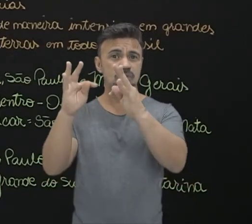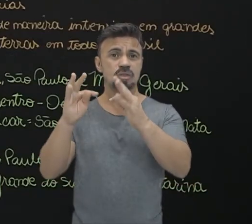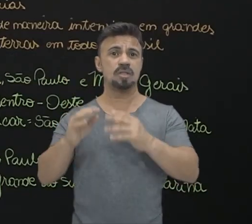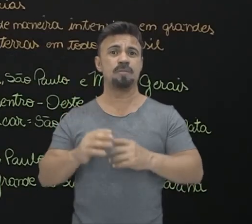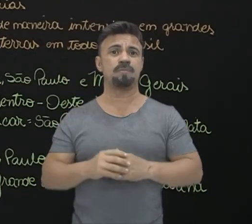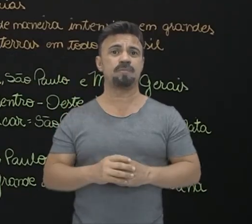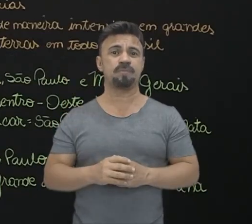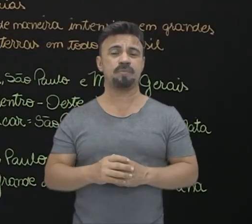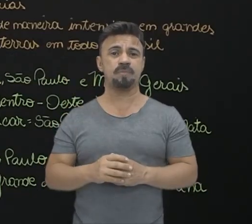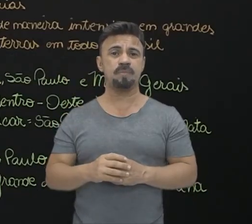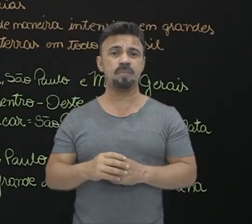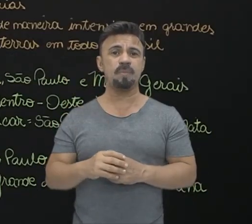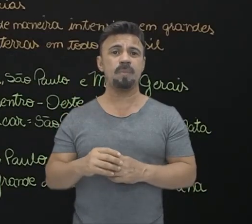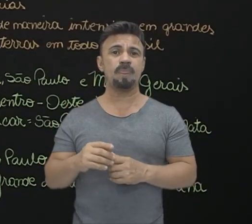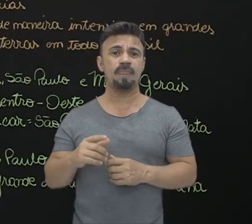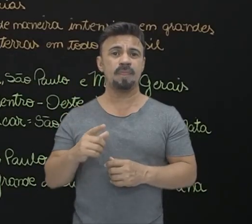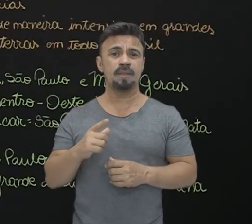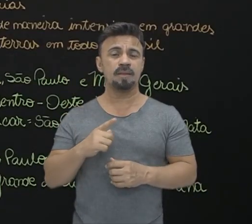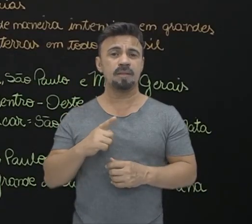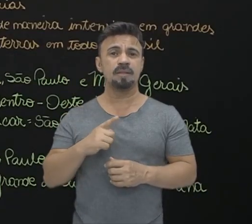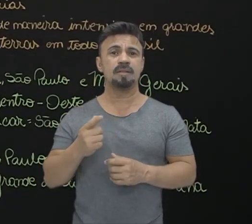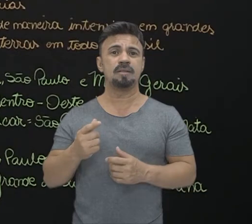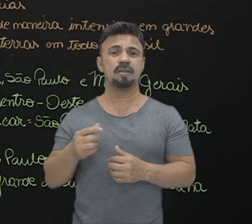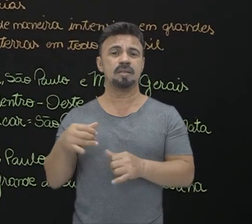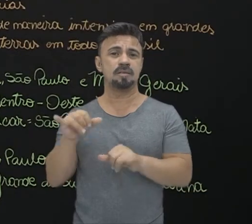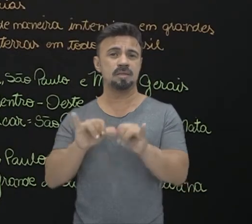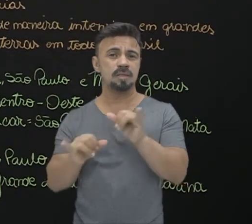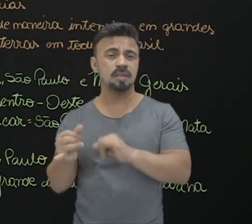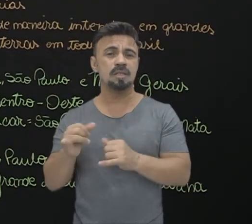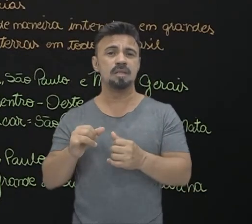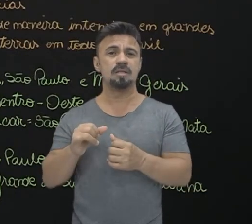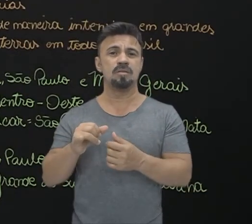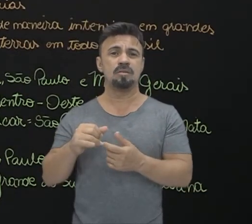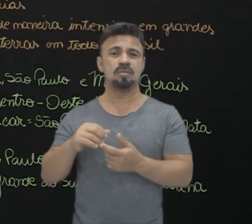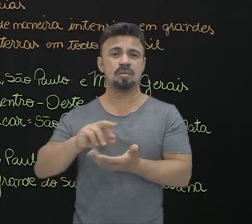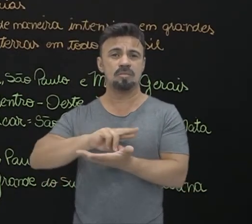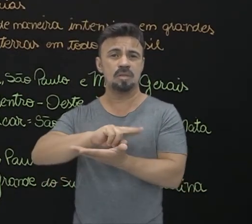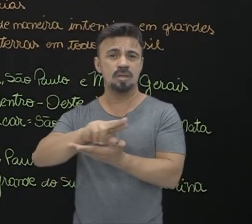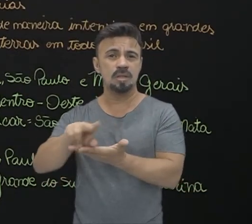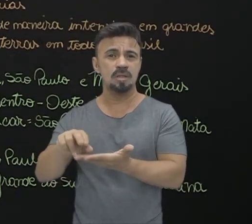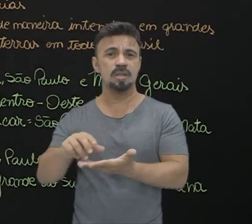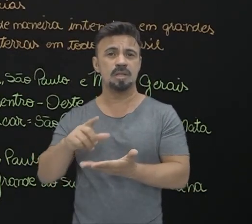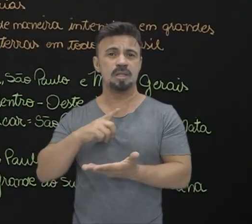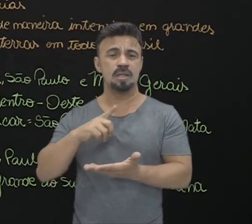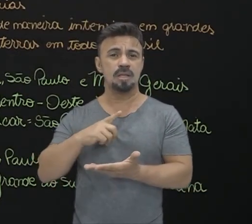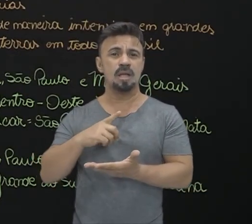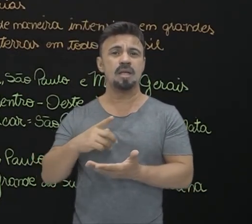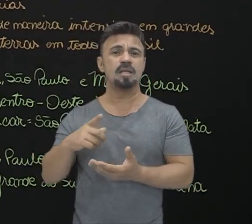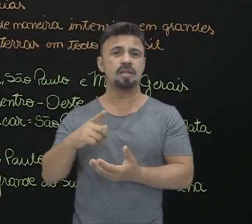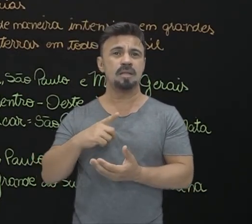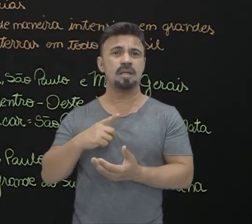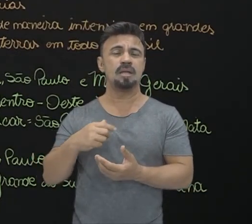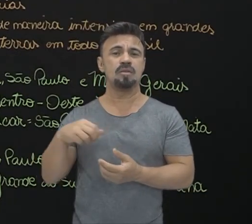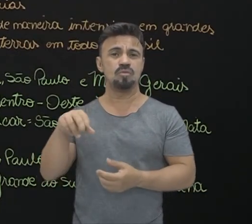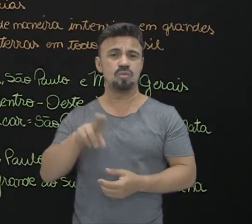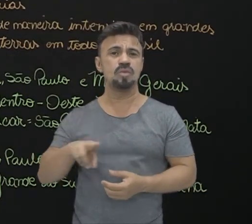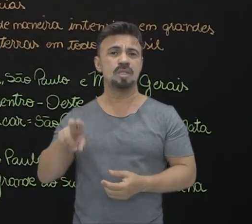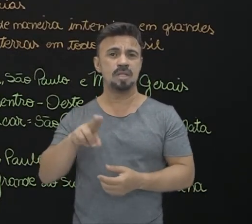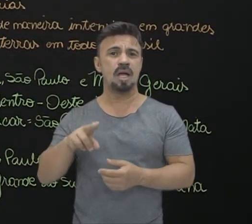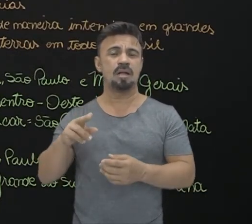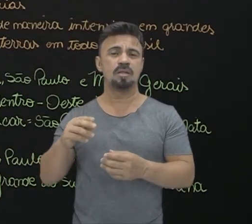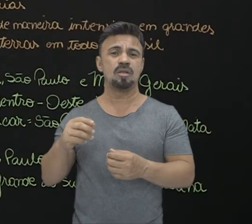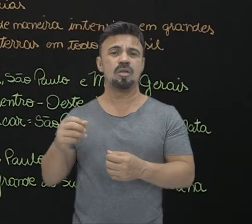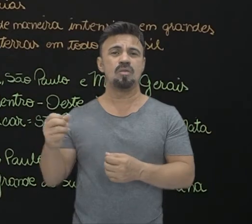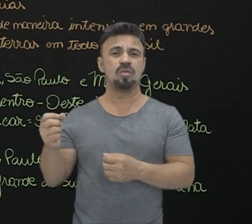aí nos defensivos químicos, defensivos agrícolas e também na biotecnologia, acaba sendo muito utilizada na